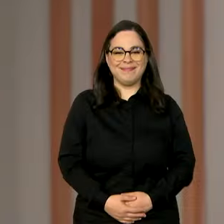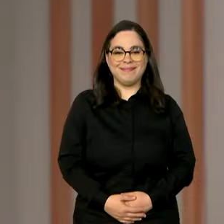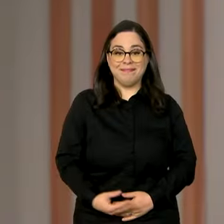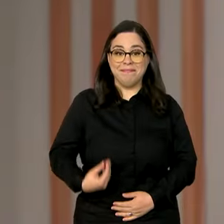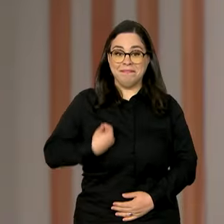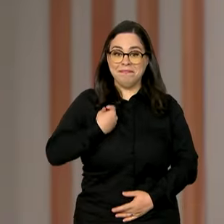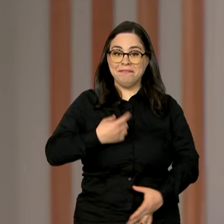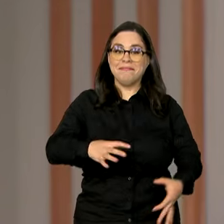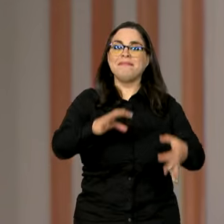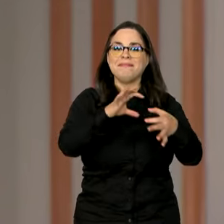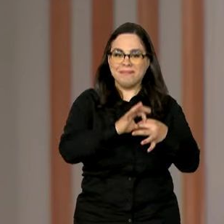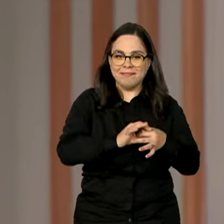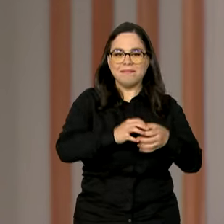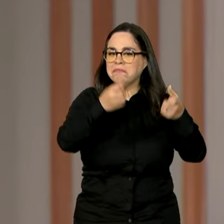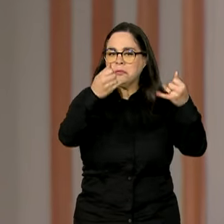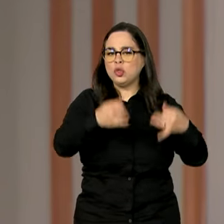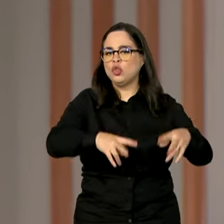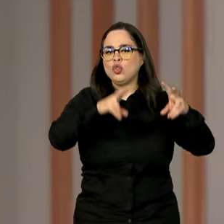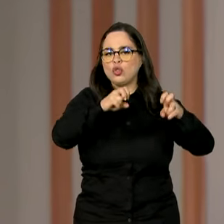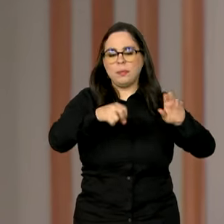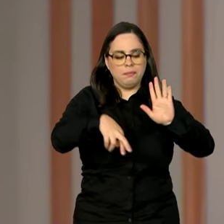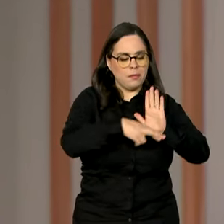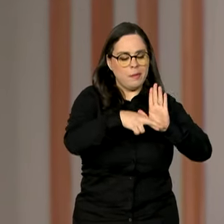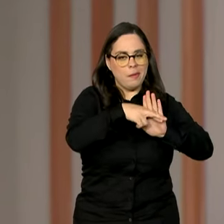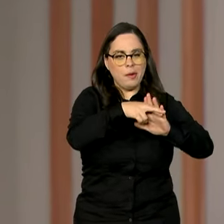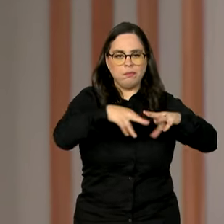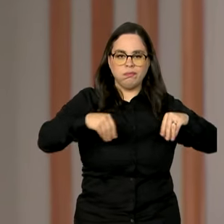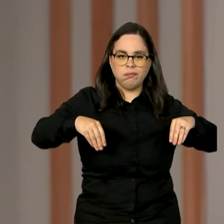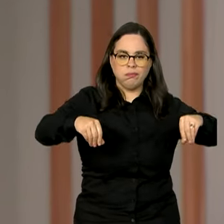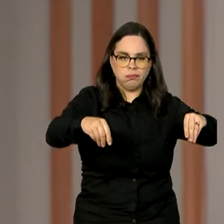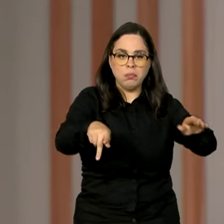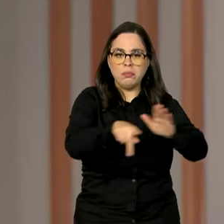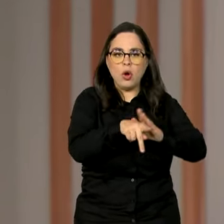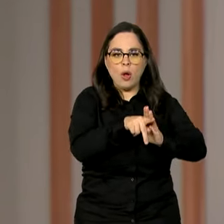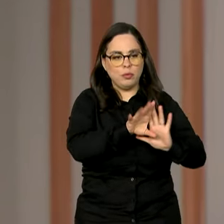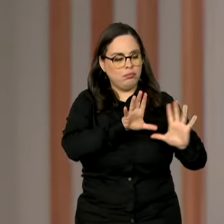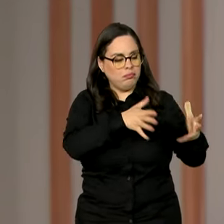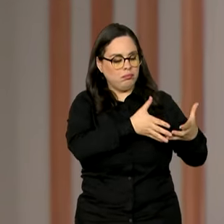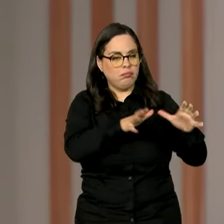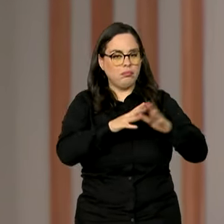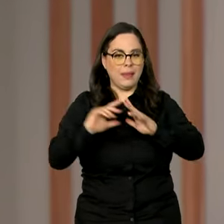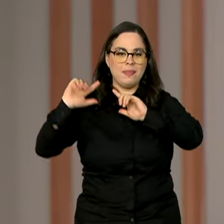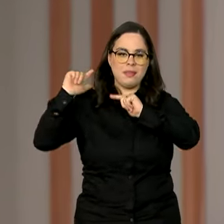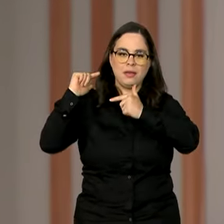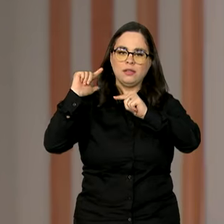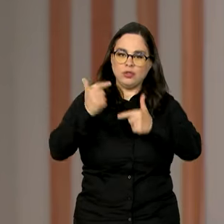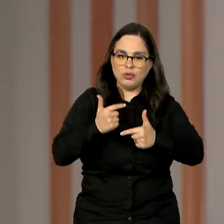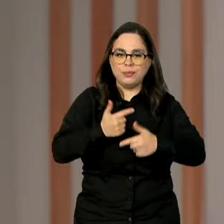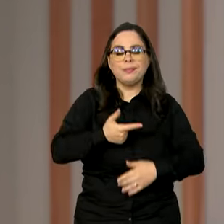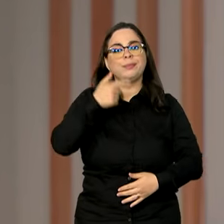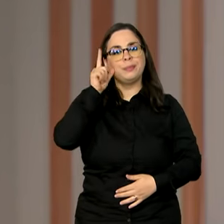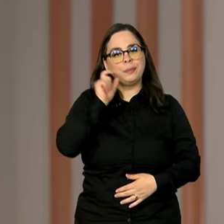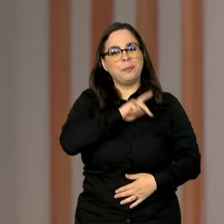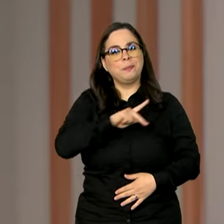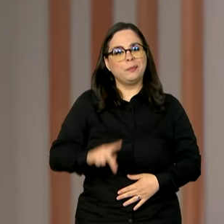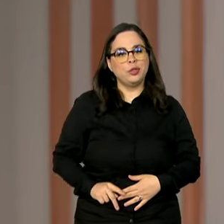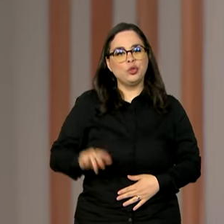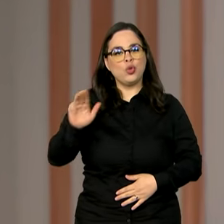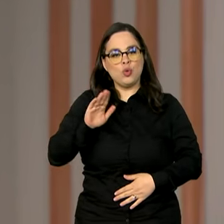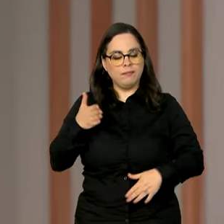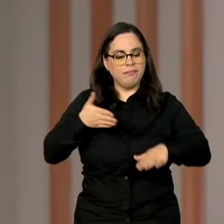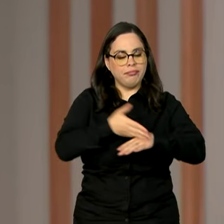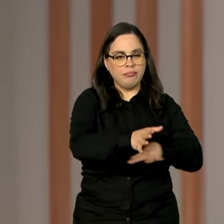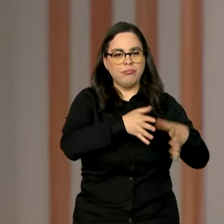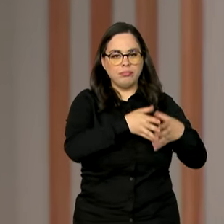Estamos de volta. Vamos falar de regularização fundiária de comunidades tradicionais. O presidente Lula